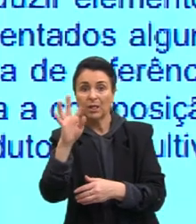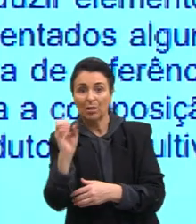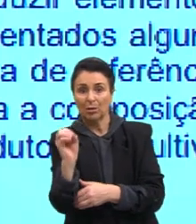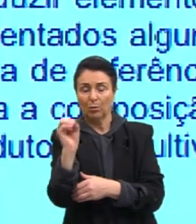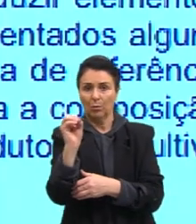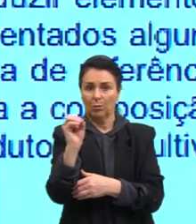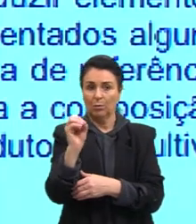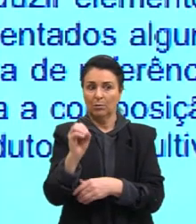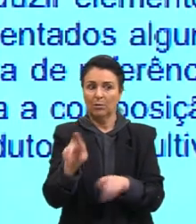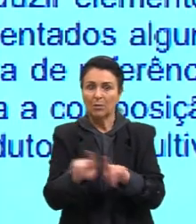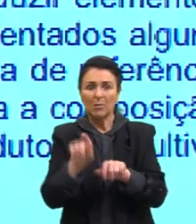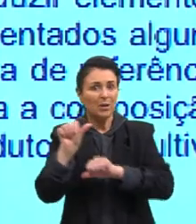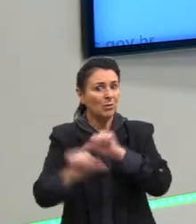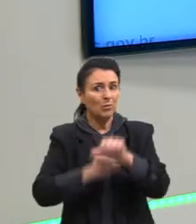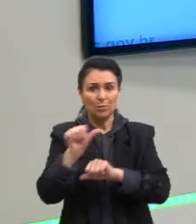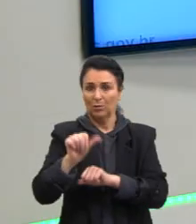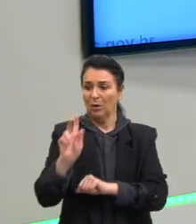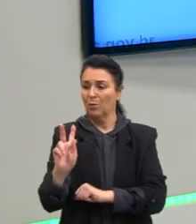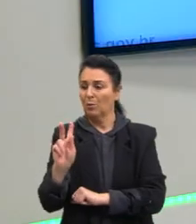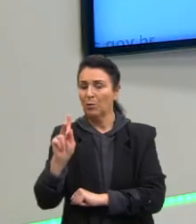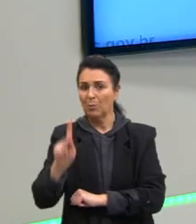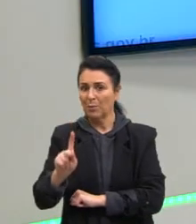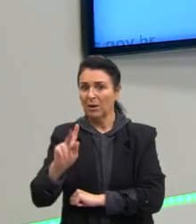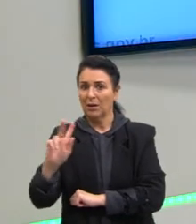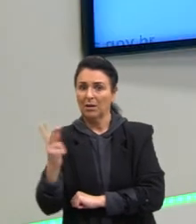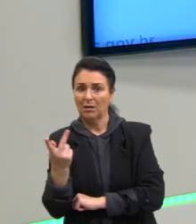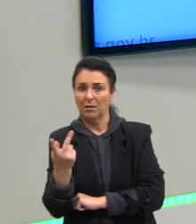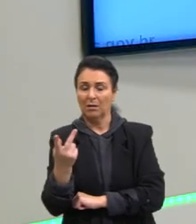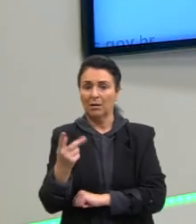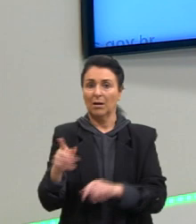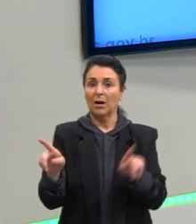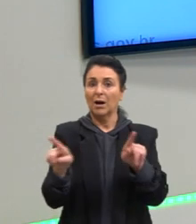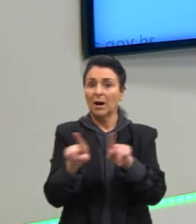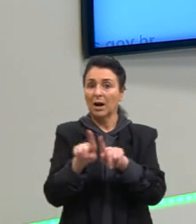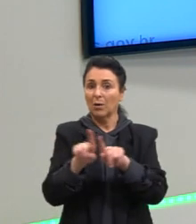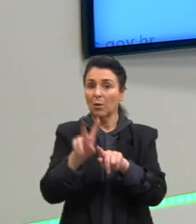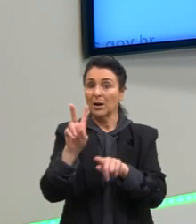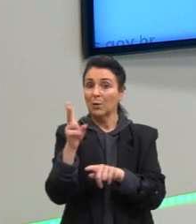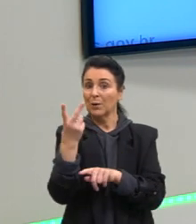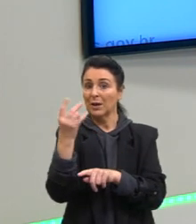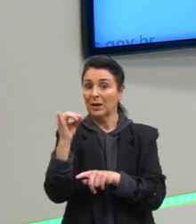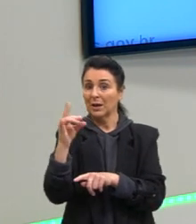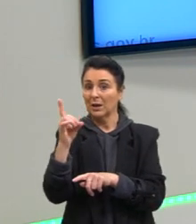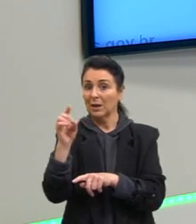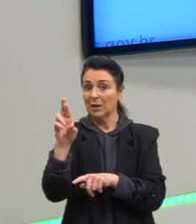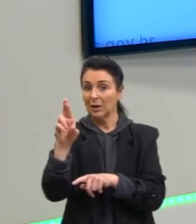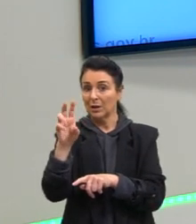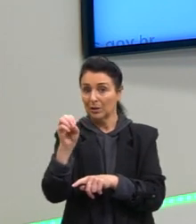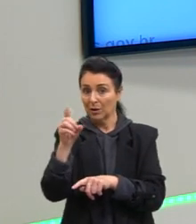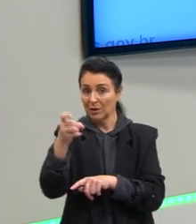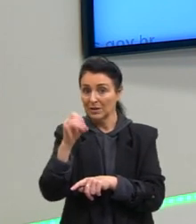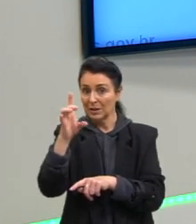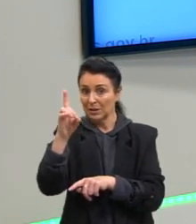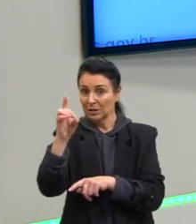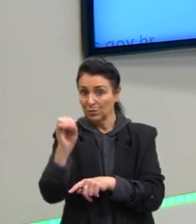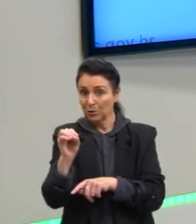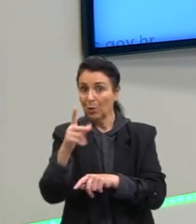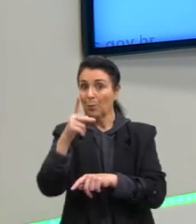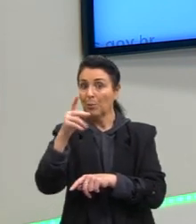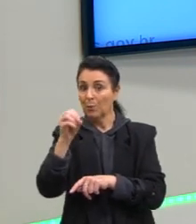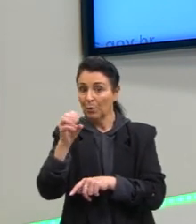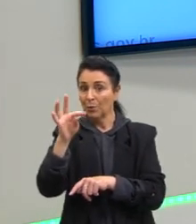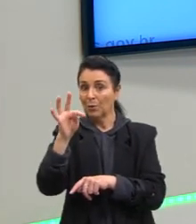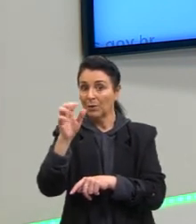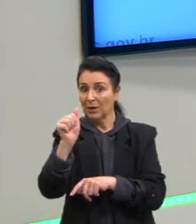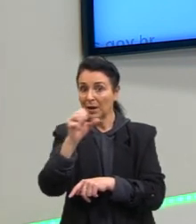meu pH. Já o hidróxido de potássio, tá? de ser uma base,